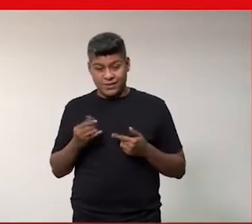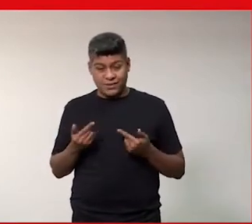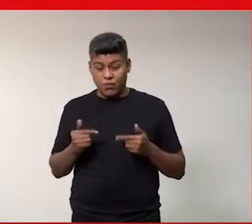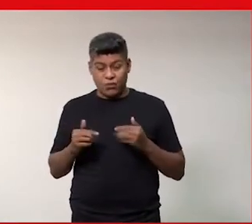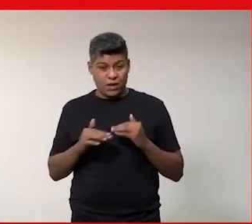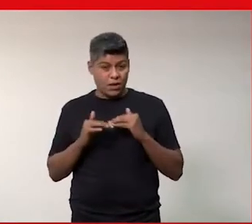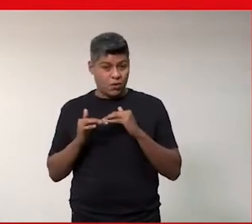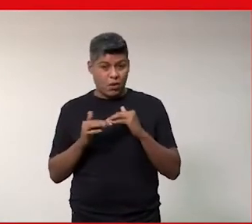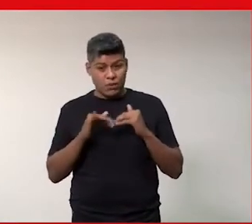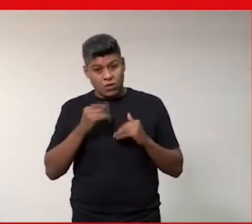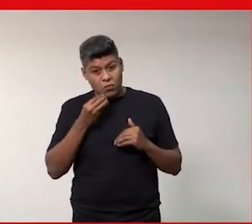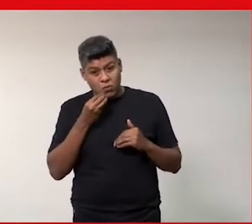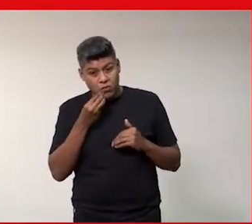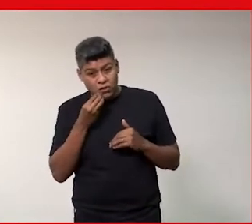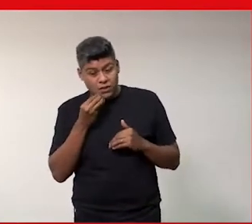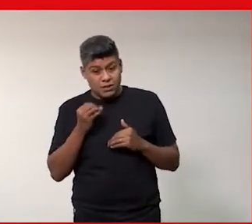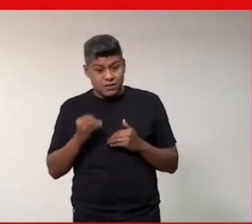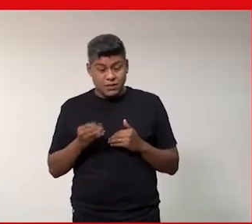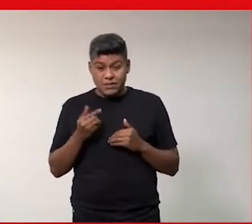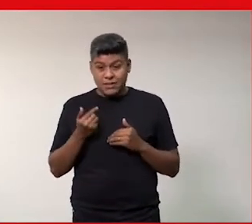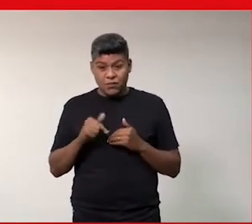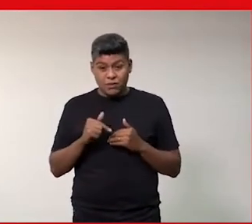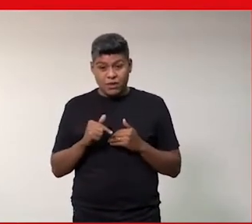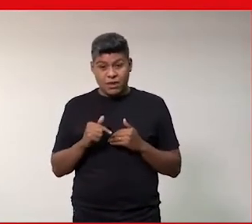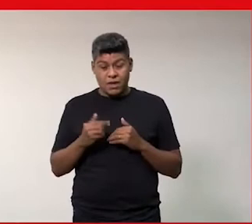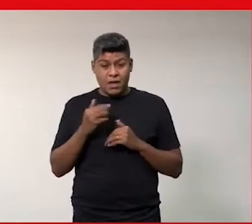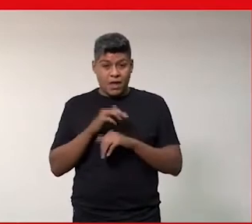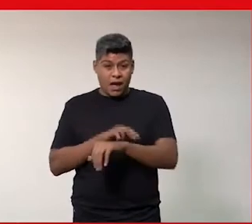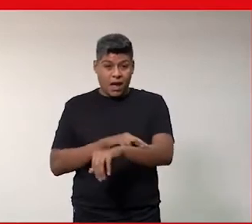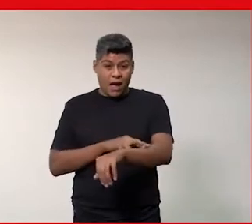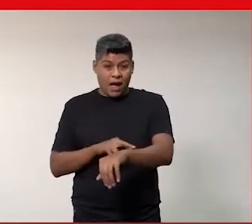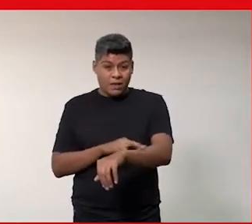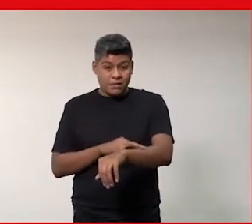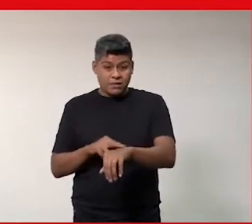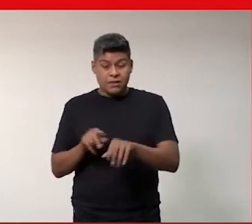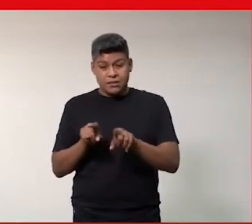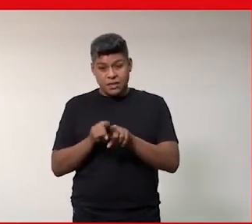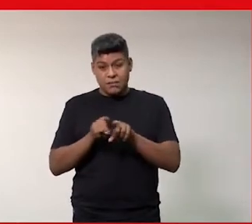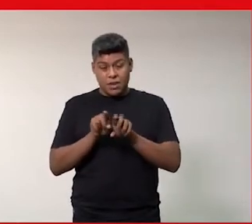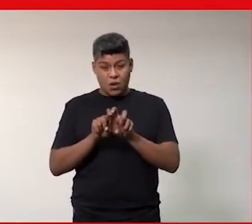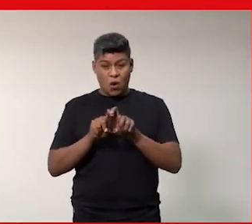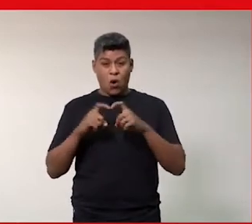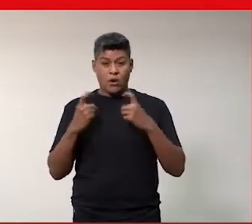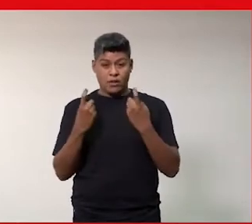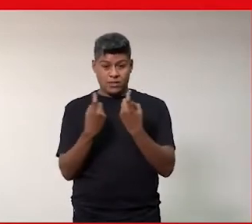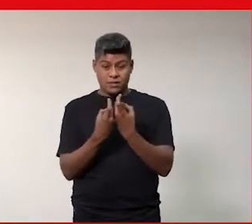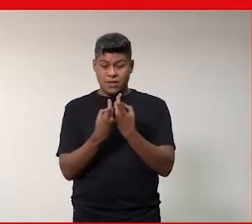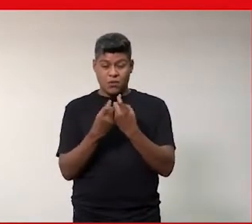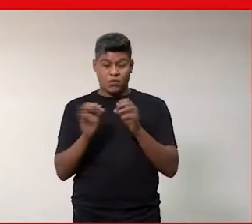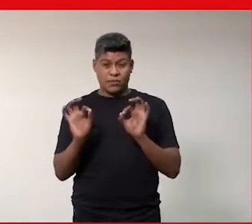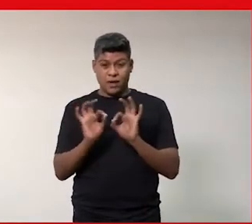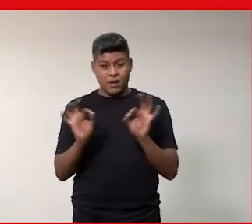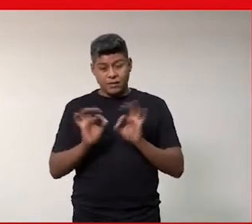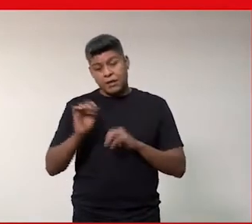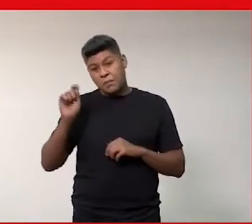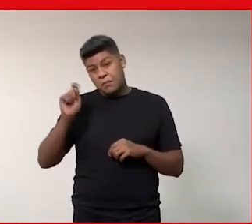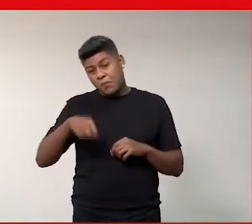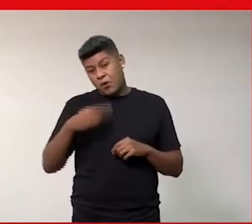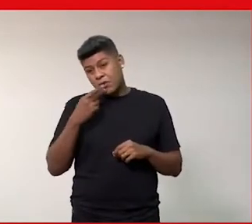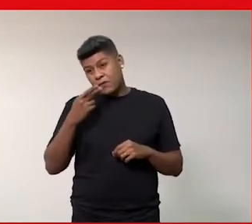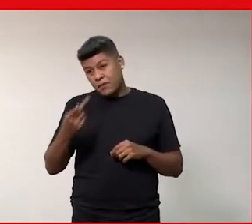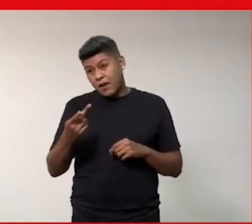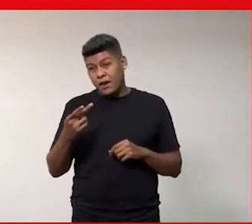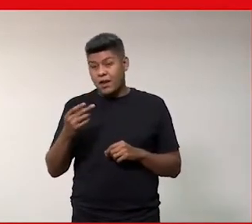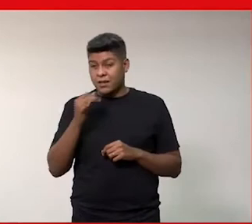igualdade de oportunidades, se eu não tenho em gênero, eu não tenho em raça, e eu não tenho orientação sexual nem em identidade de gênero, eu não posso nem falar em